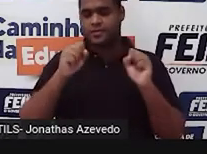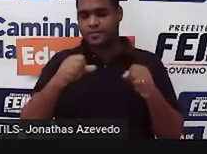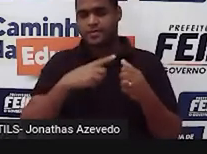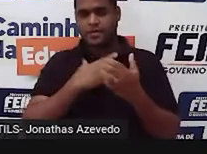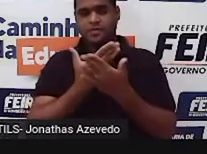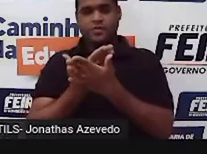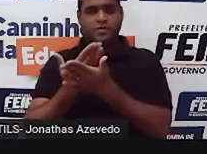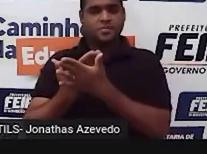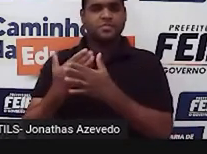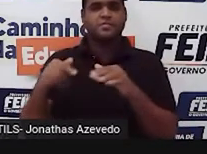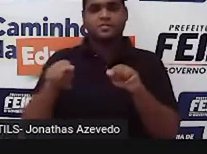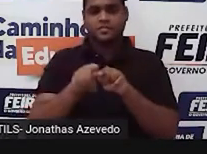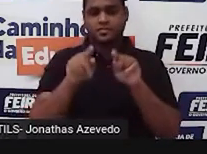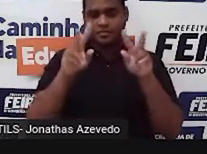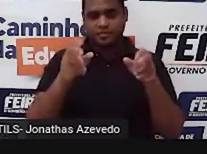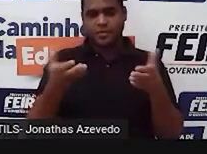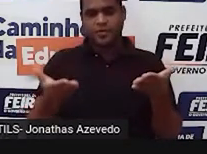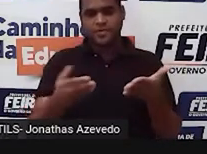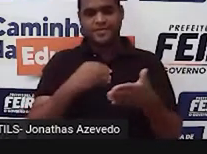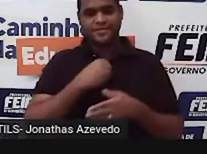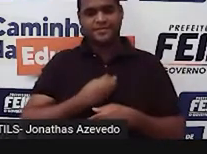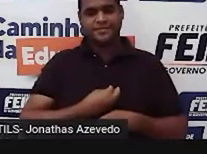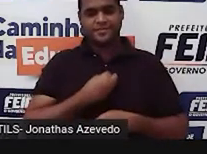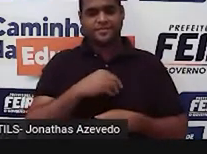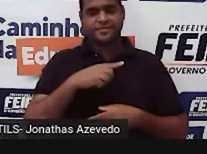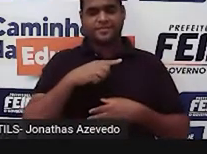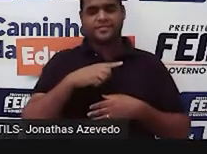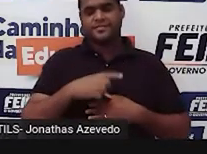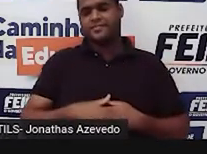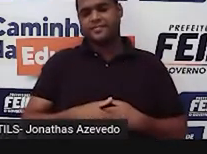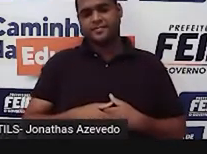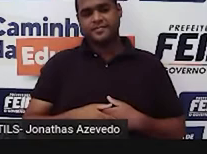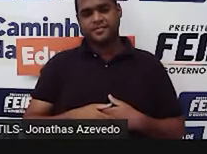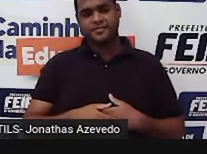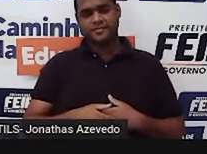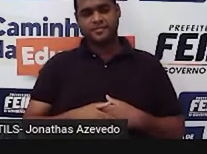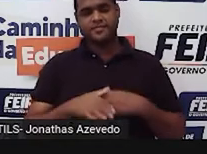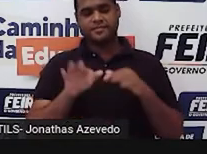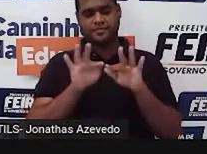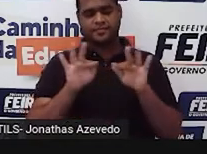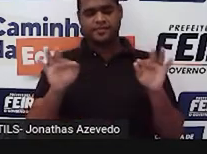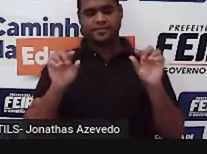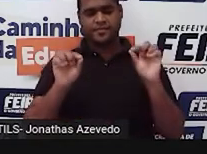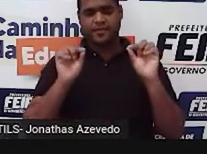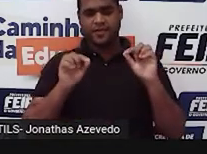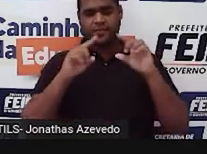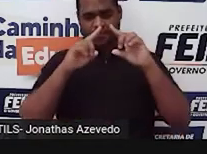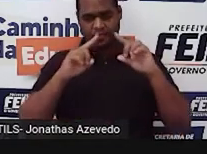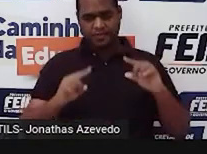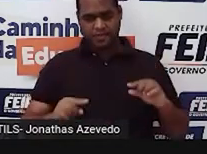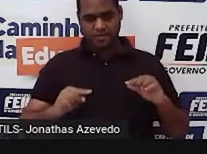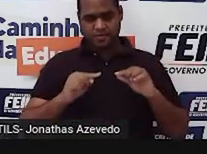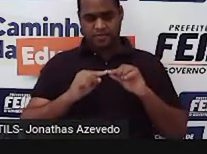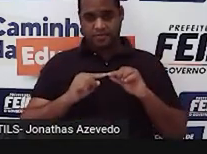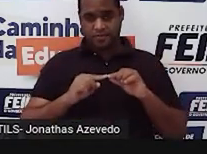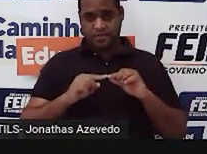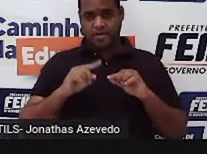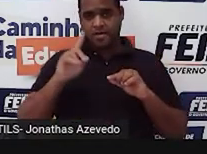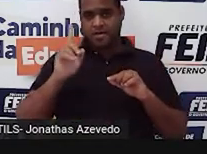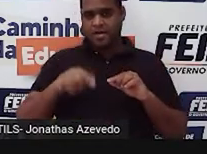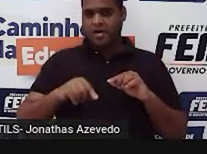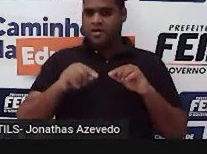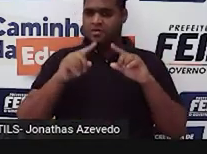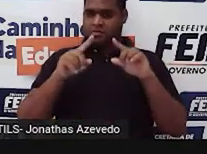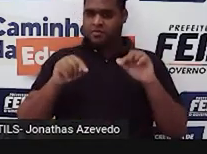ainda com esse mesmo tema nessa aula, tá? A frase e a afirmação é o seguinte, o triângulo não é o